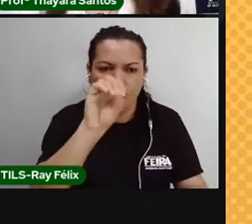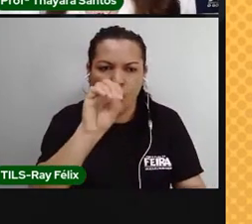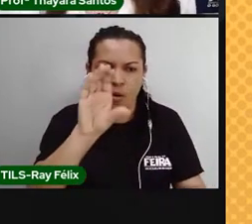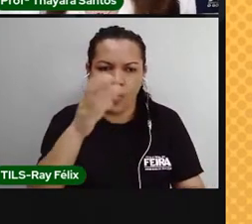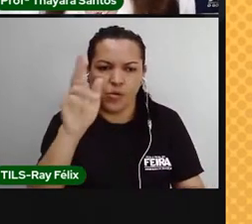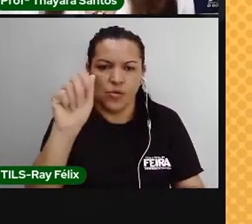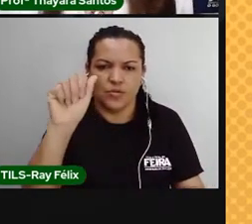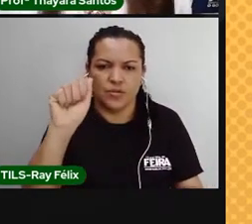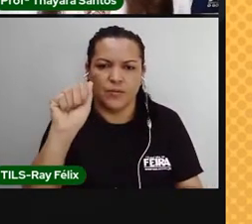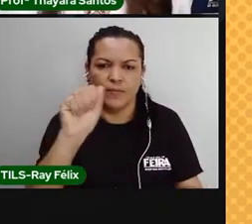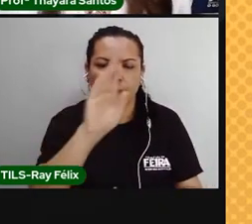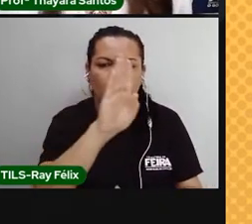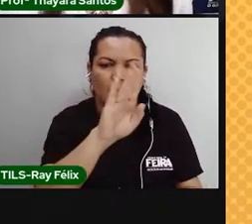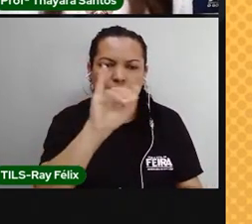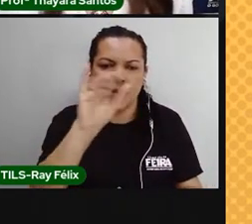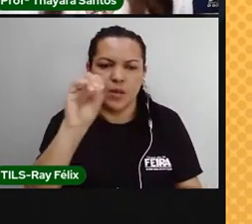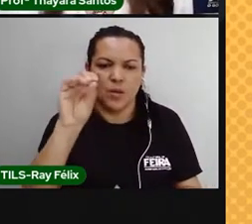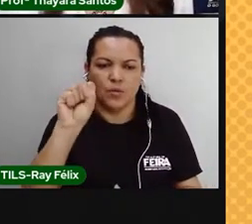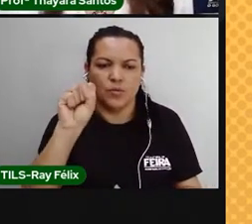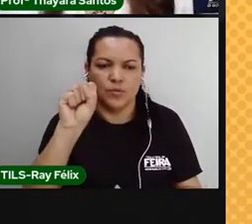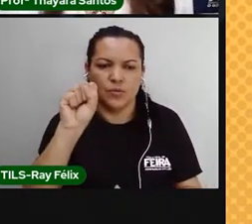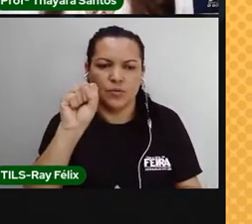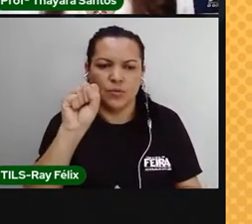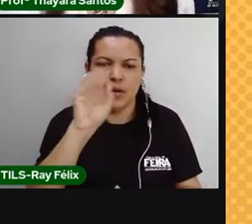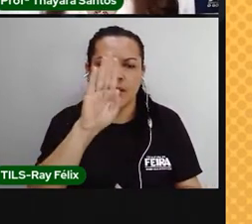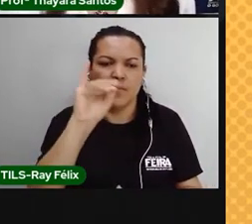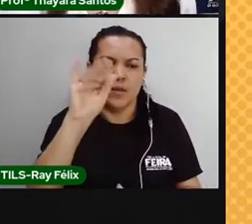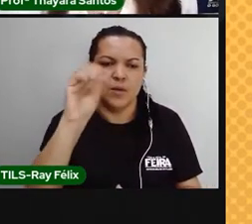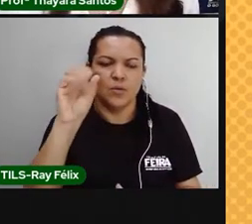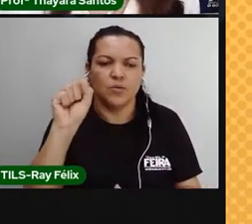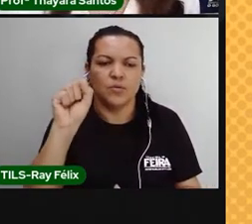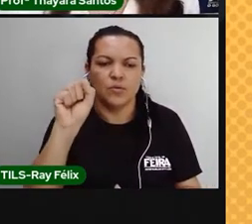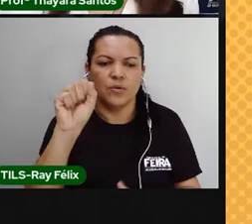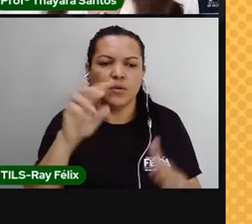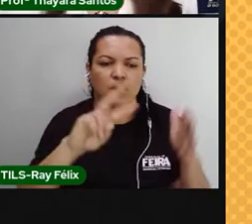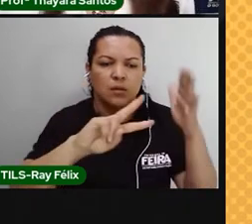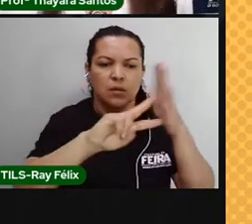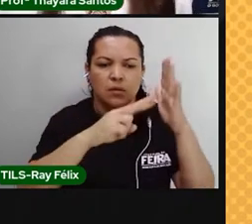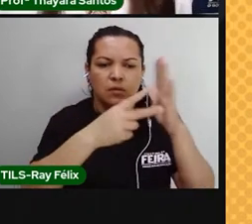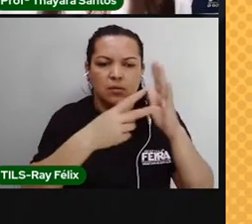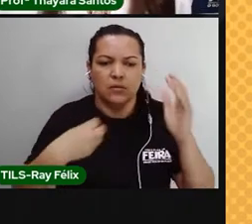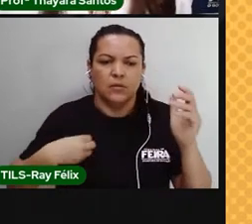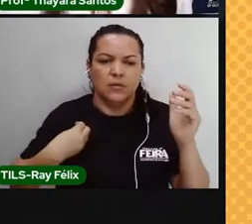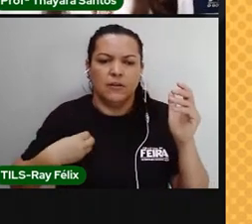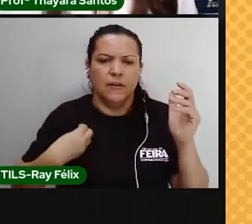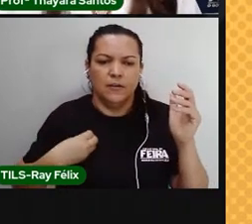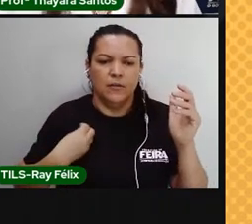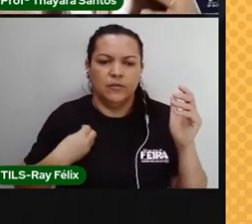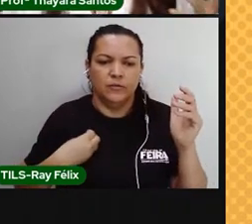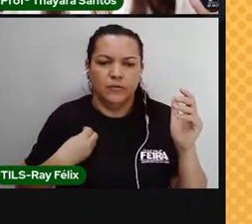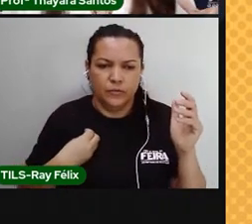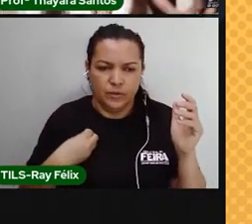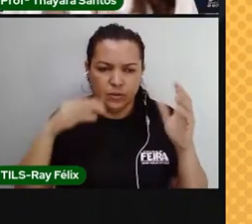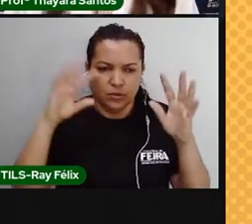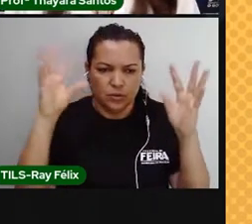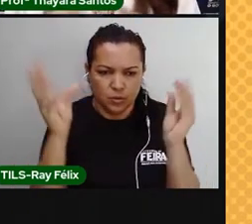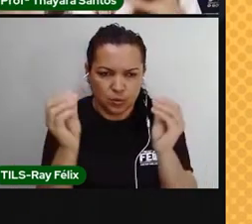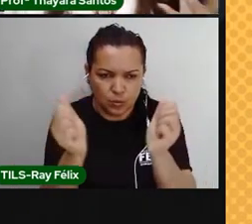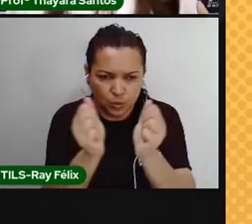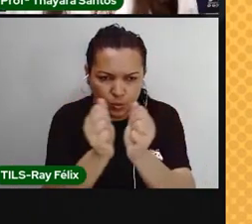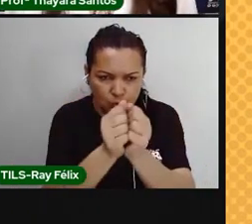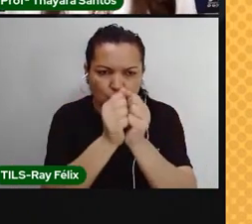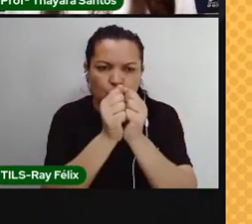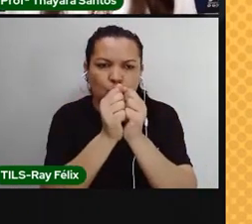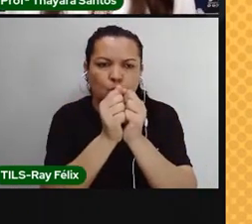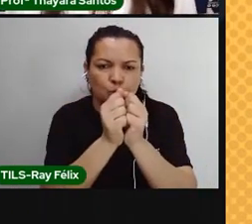o bio de biosfera? Bio, na verdade, significa vida. Então, quando a gente junta todos os